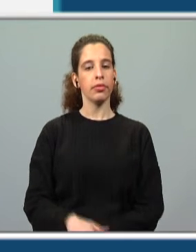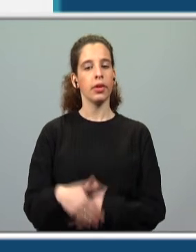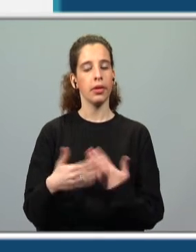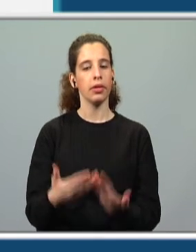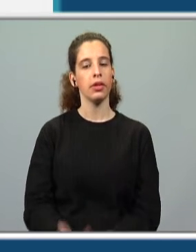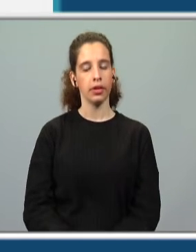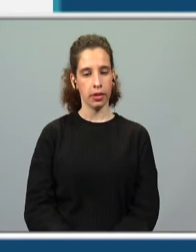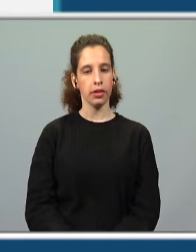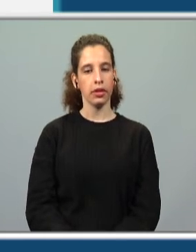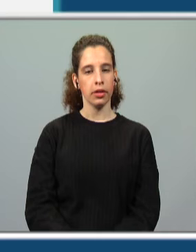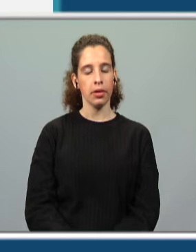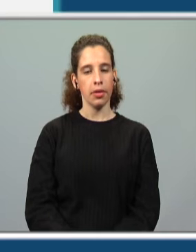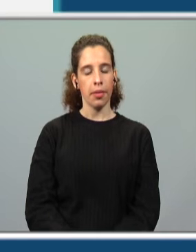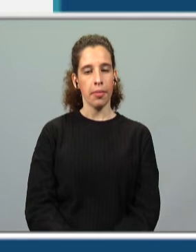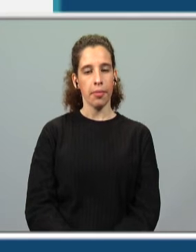pensar.